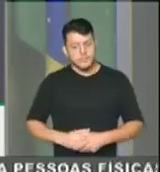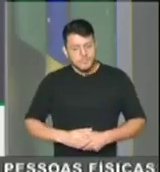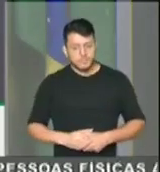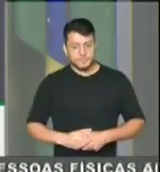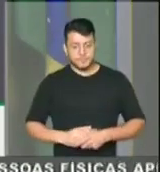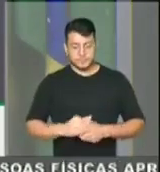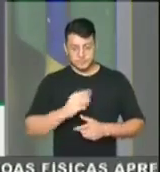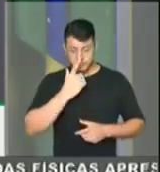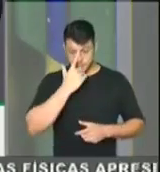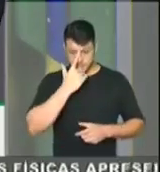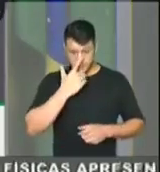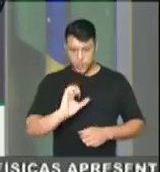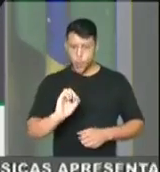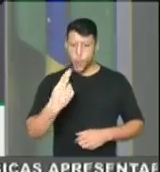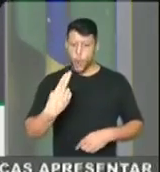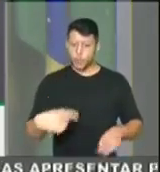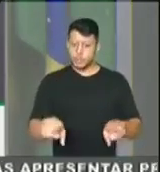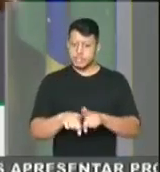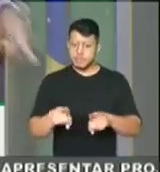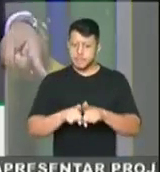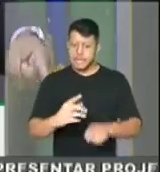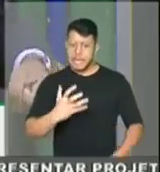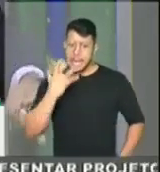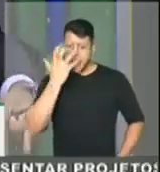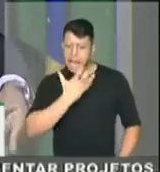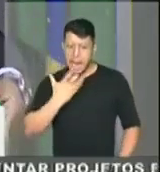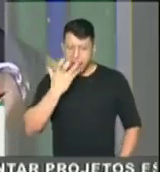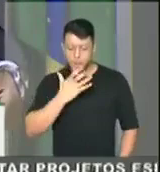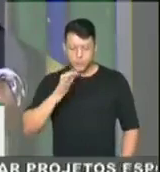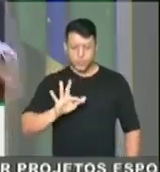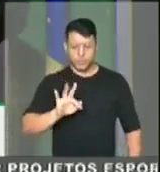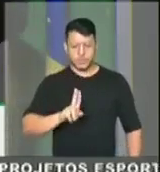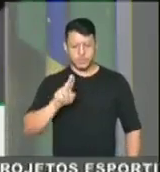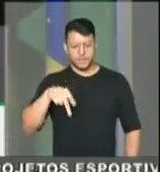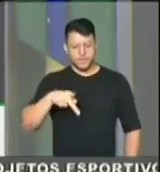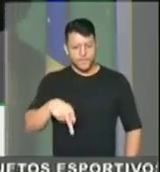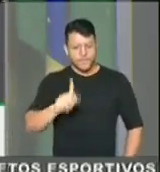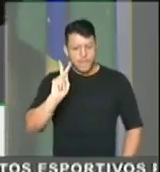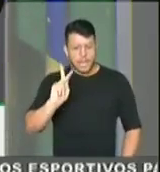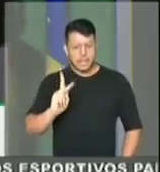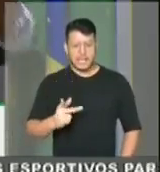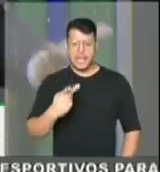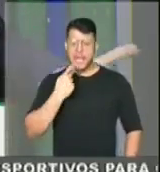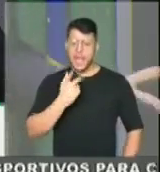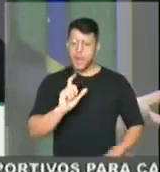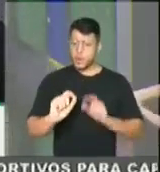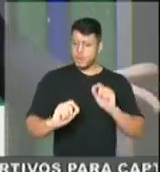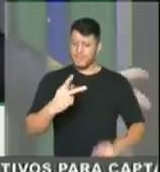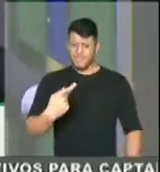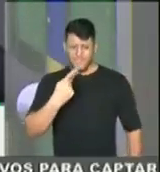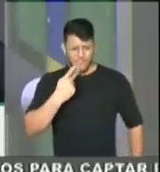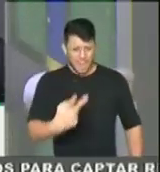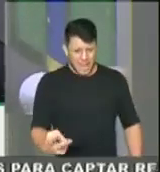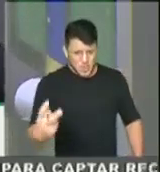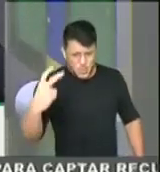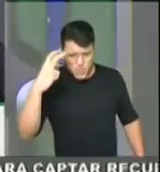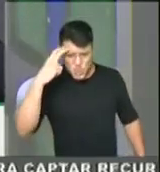as músicas do funk que chamam de cultura?